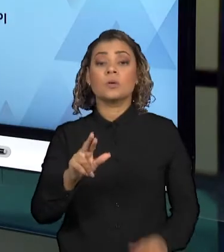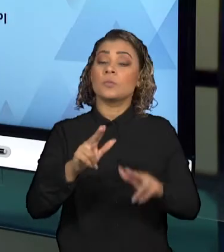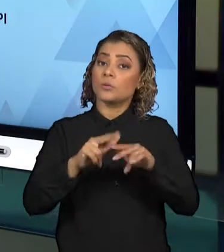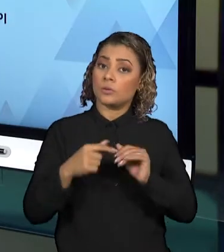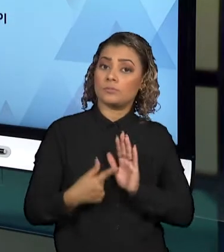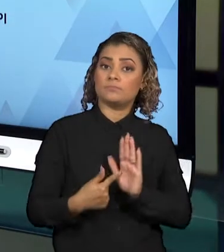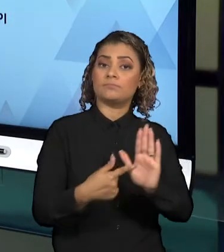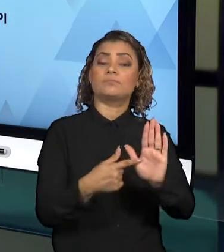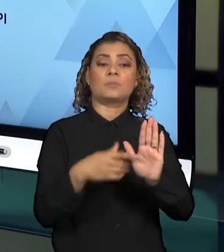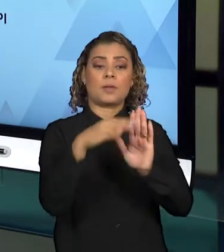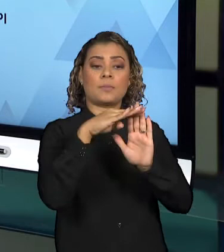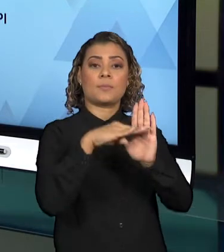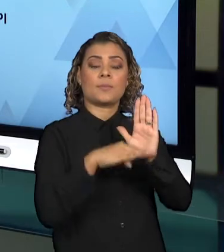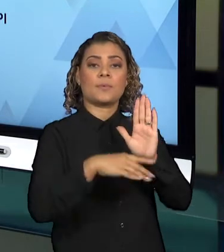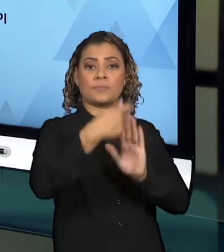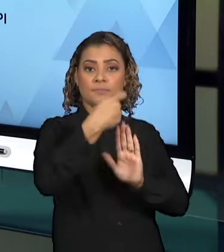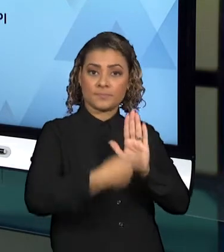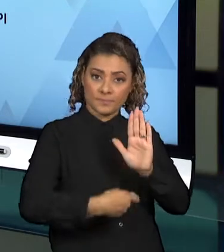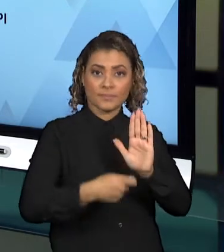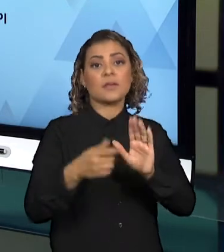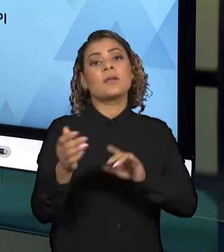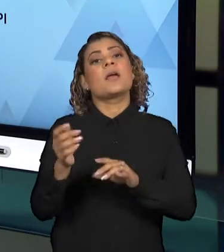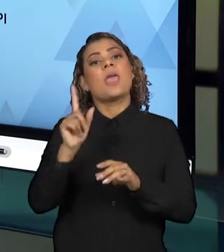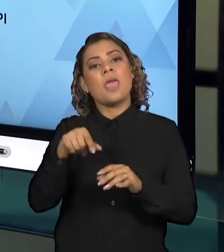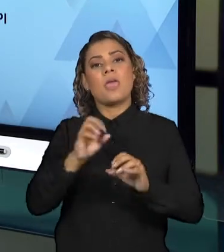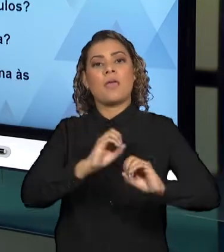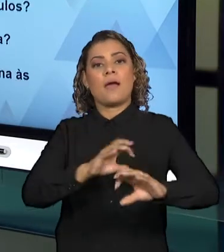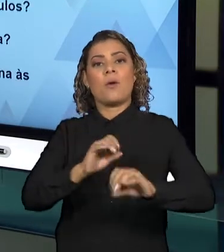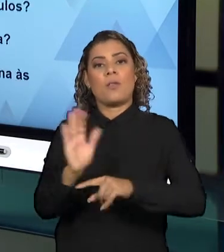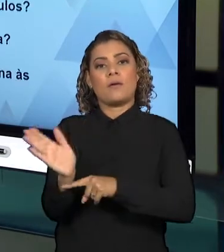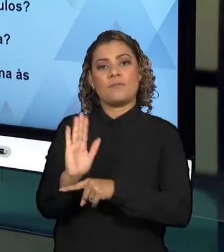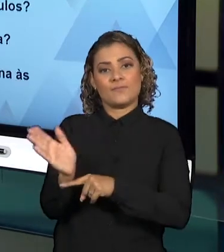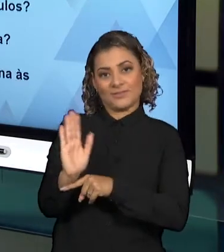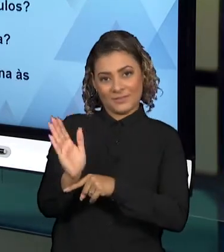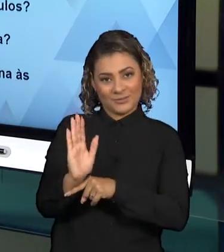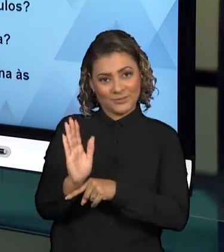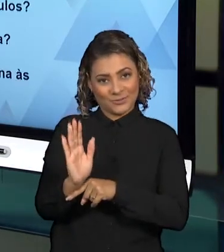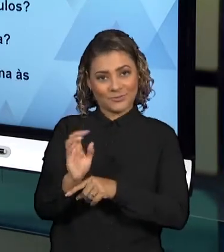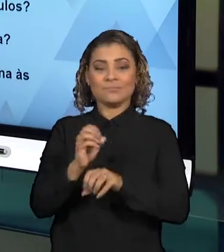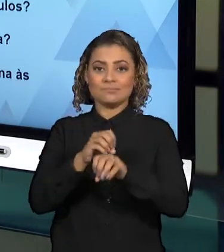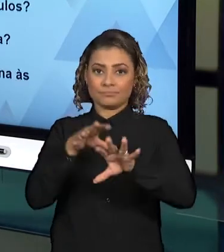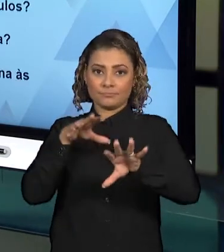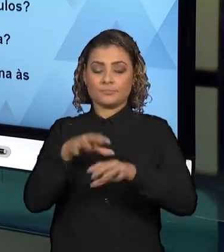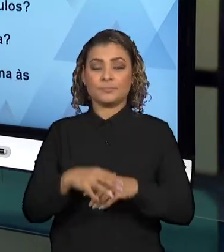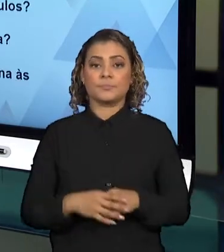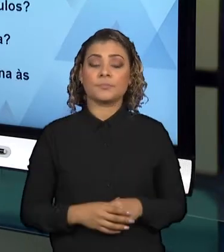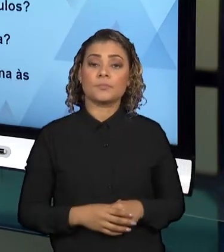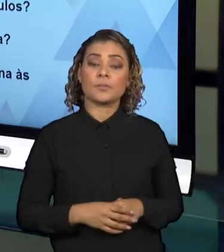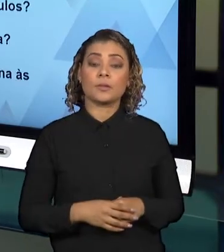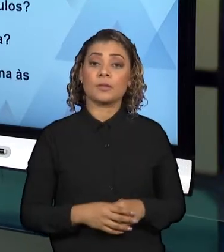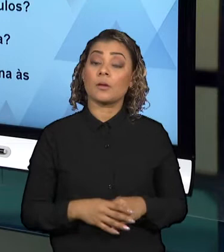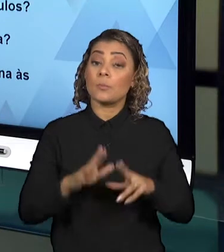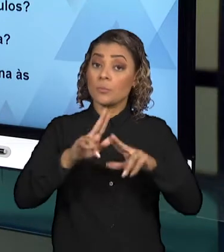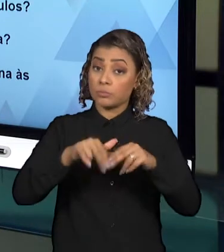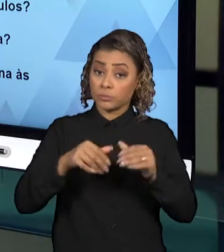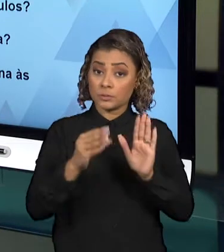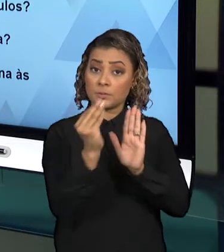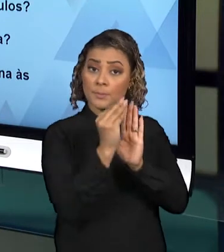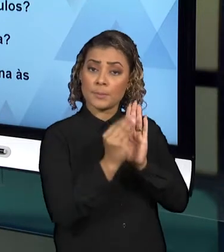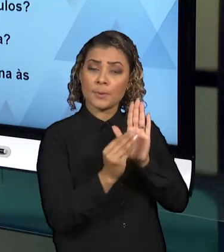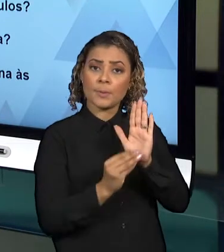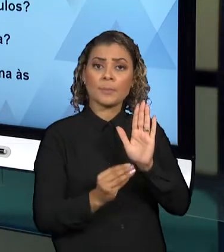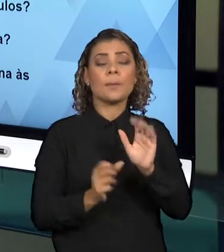apresenta no formato de uma videoaula. Bom, elenquei algumas questões que